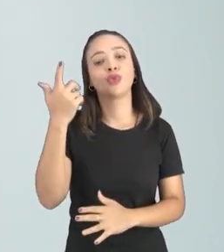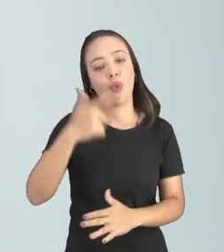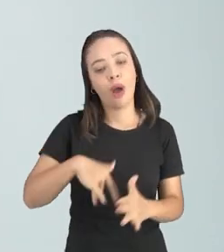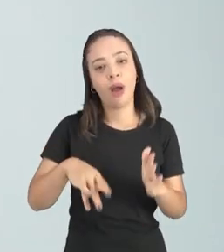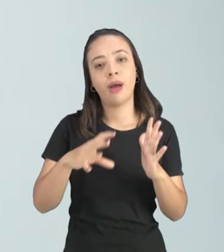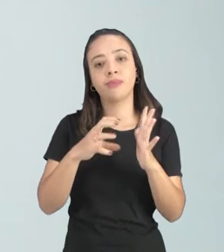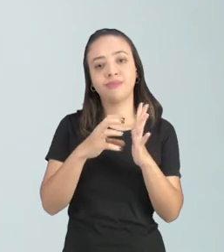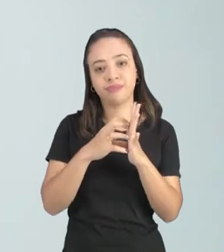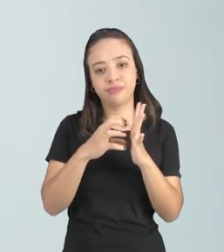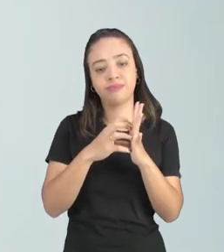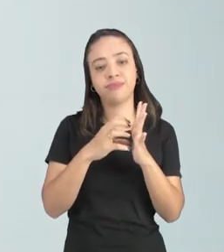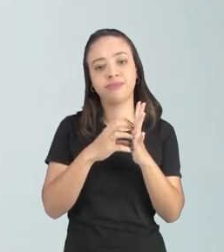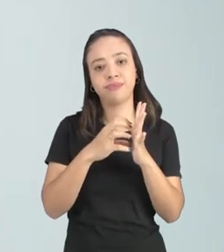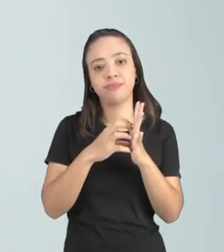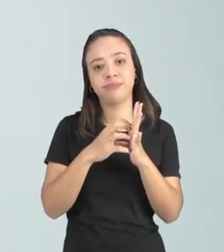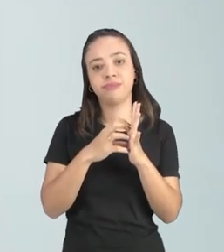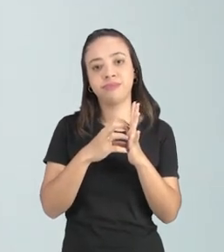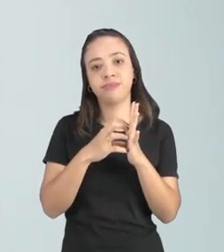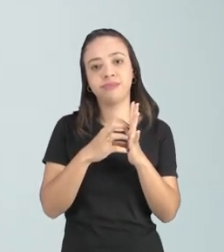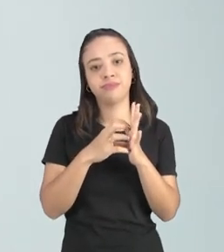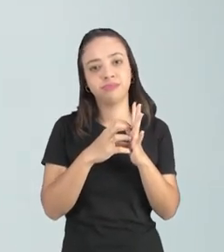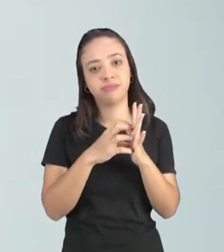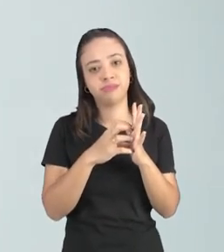que é a síndrome da